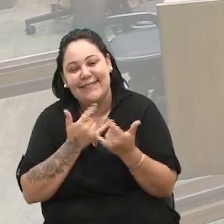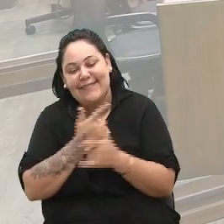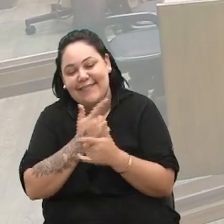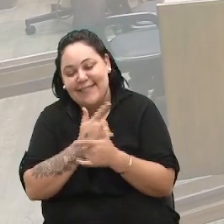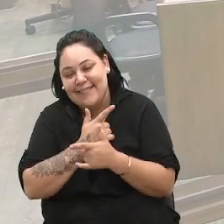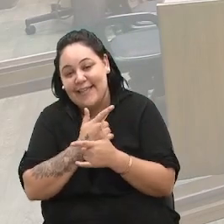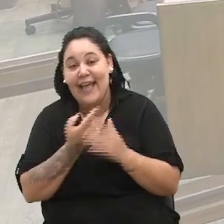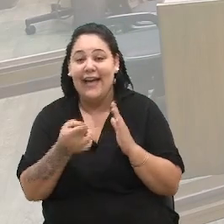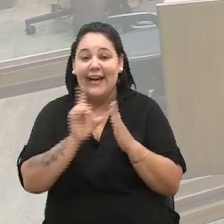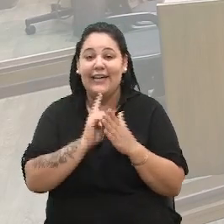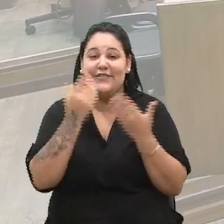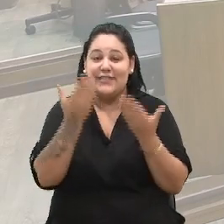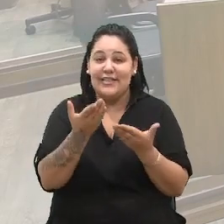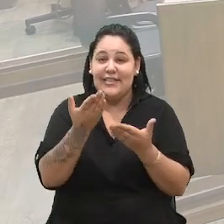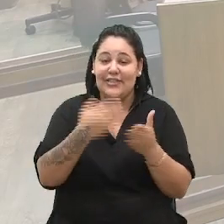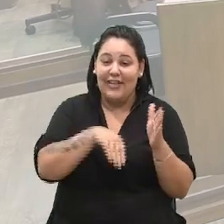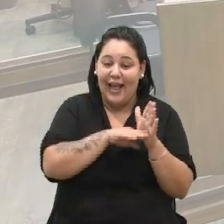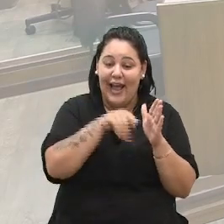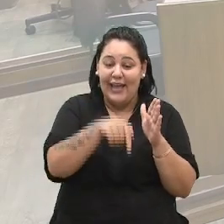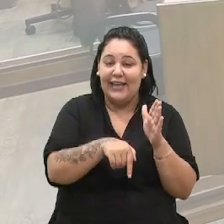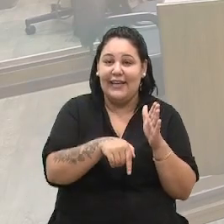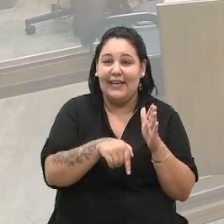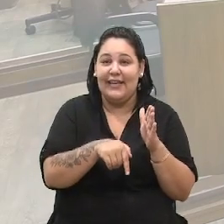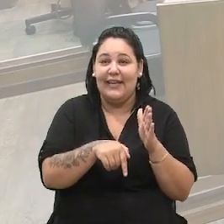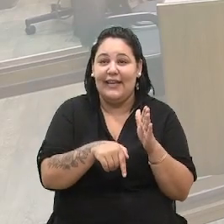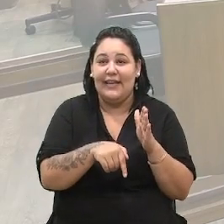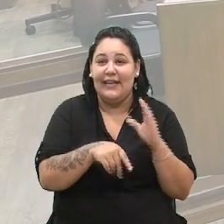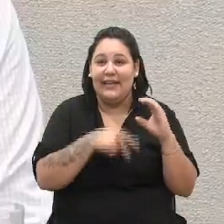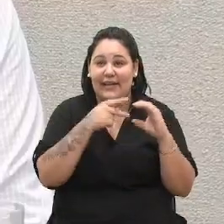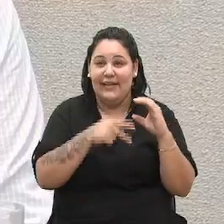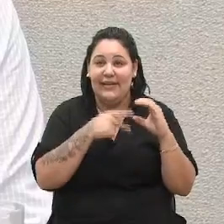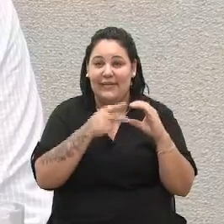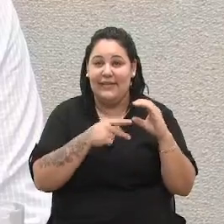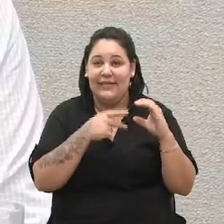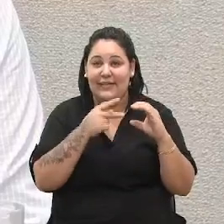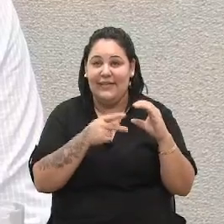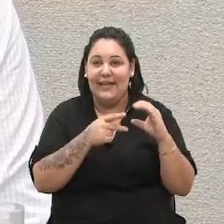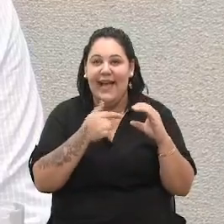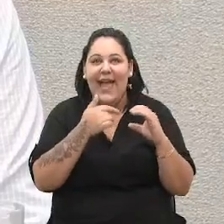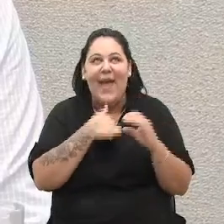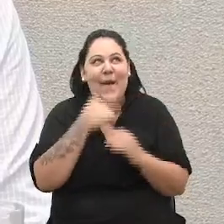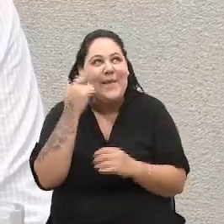antes do senhor chegar a essa casa aqui, tinham desenhado um mostrinho, né?